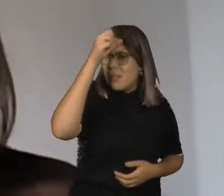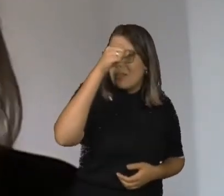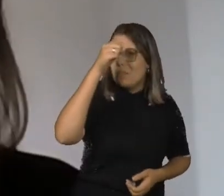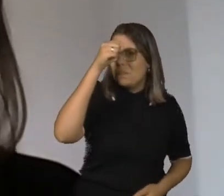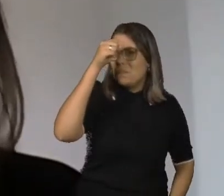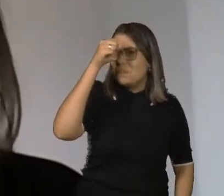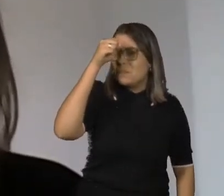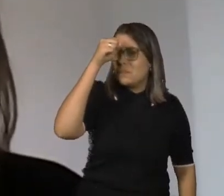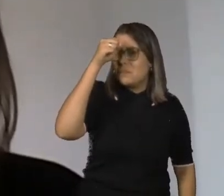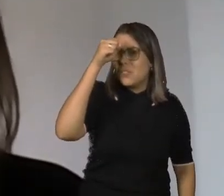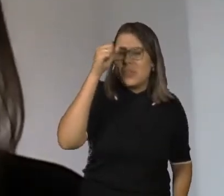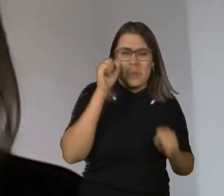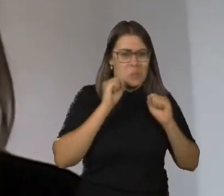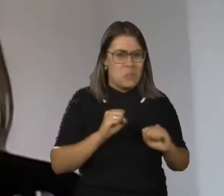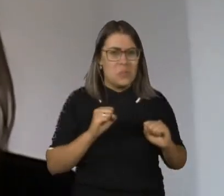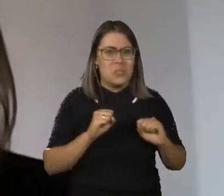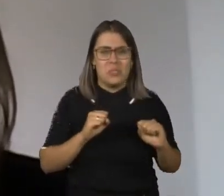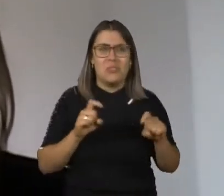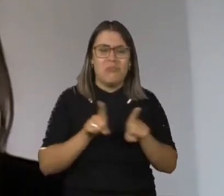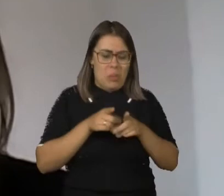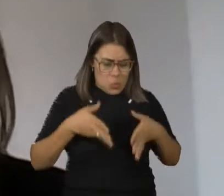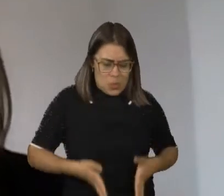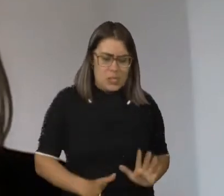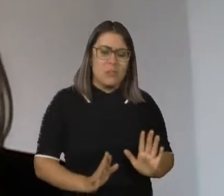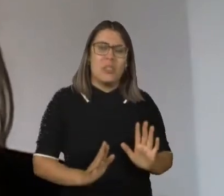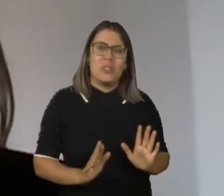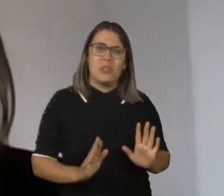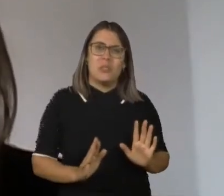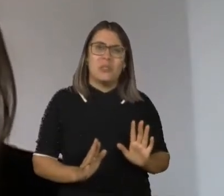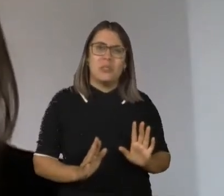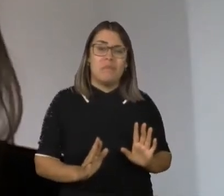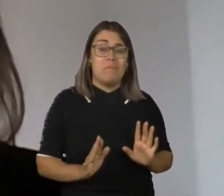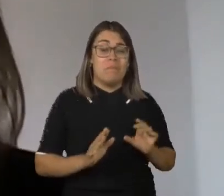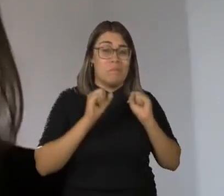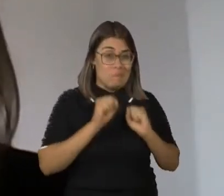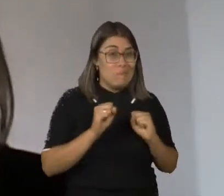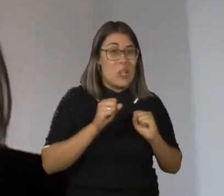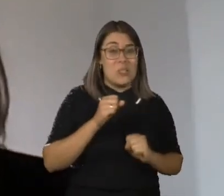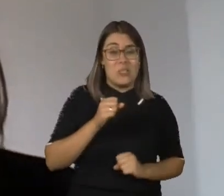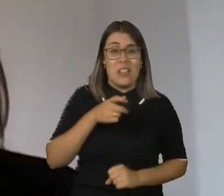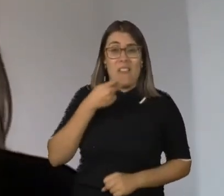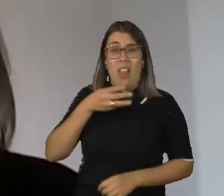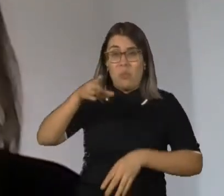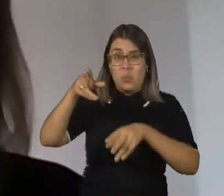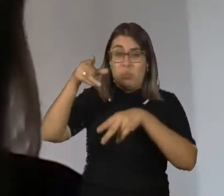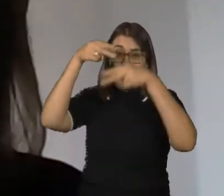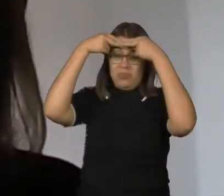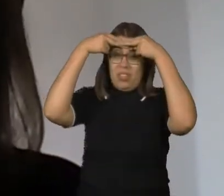essa sentença do médico no momento do nascimento do Vinícius não seria uma sentença que já não acontece mais?